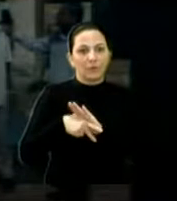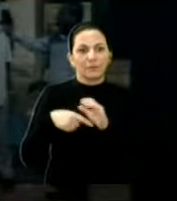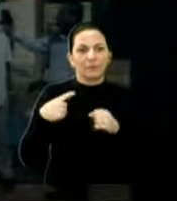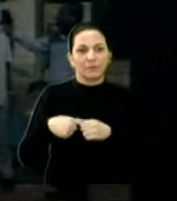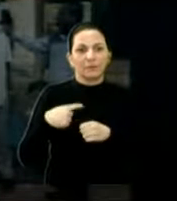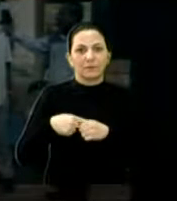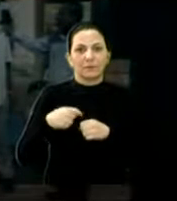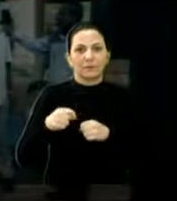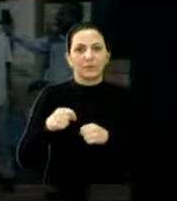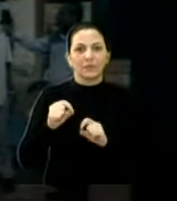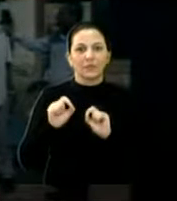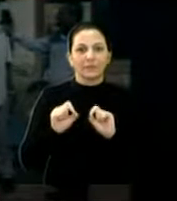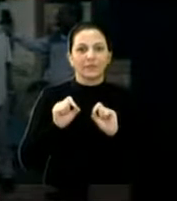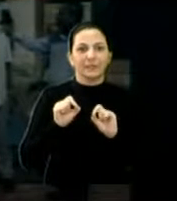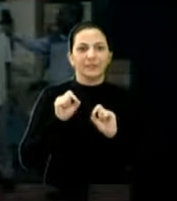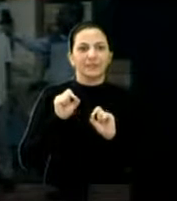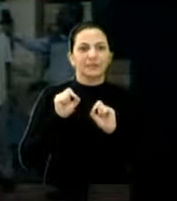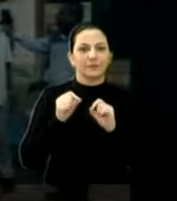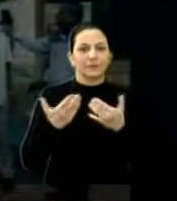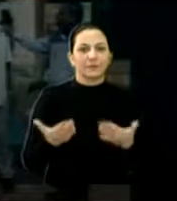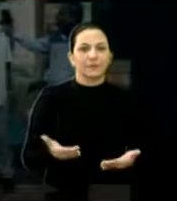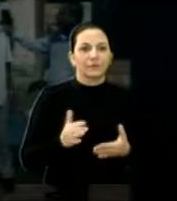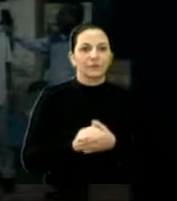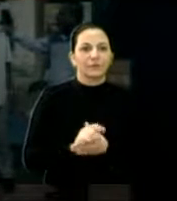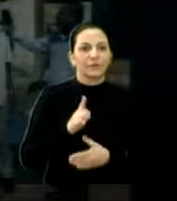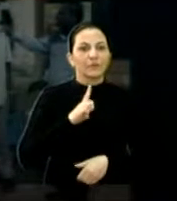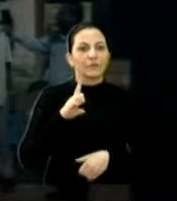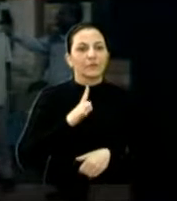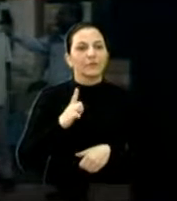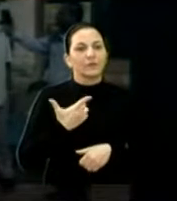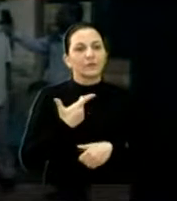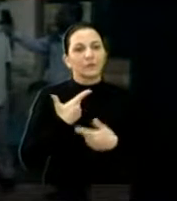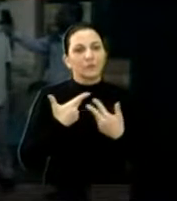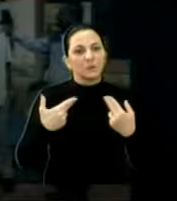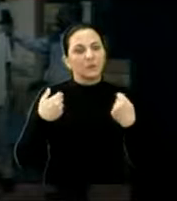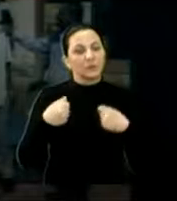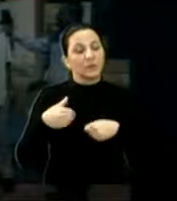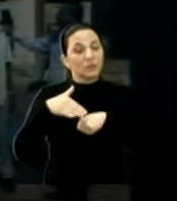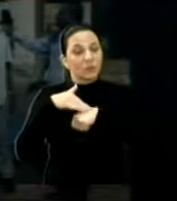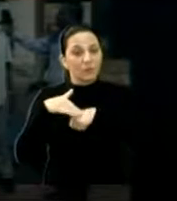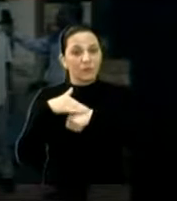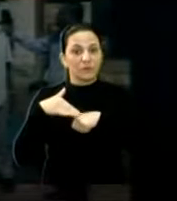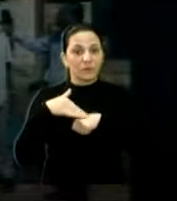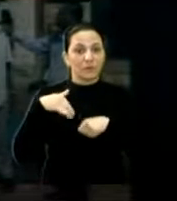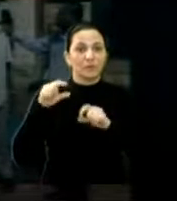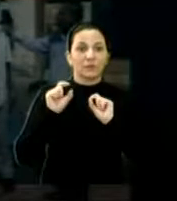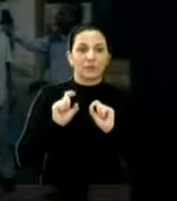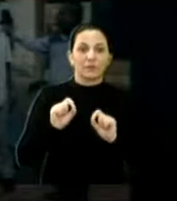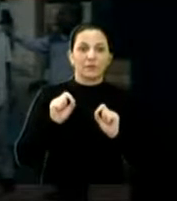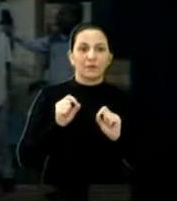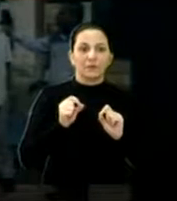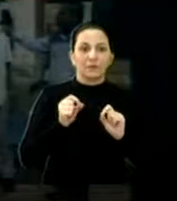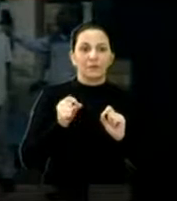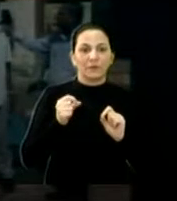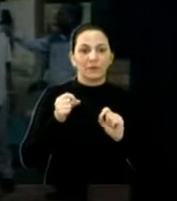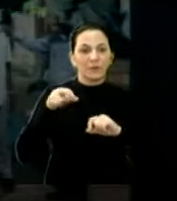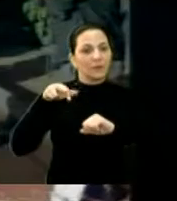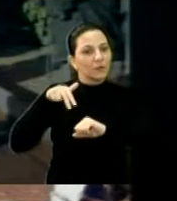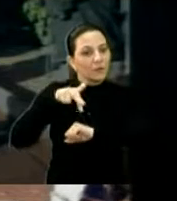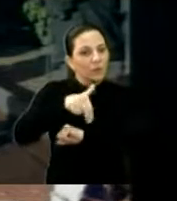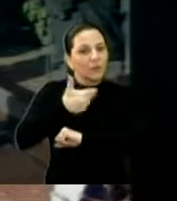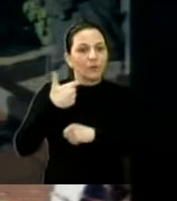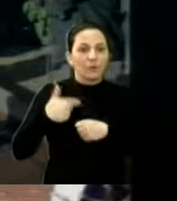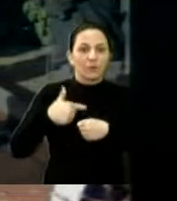os moradores convidaram eu para ir sobre uma demanda que eles tinham para conversar comigo, e foi uma caminhada muito boa no bairro, pode passar.